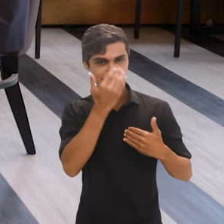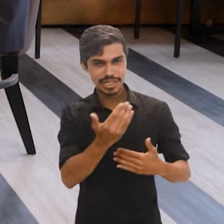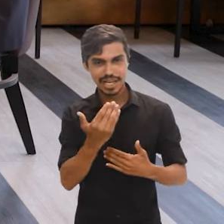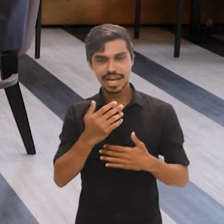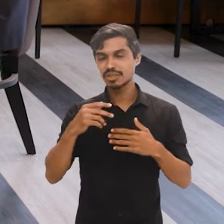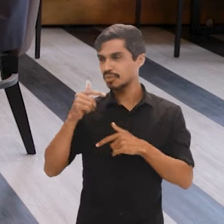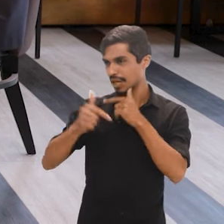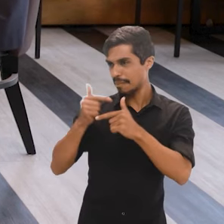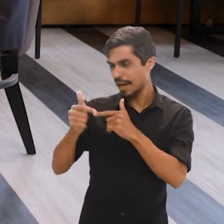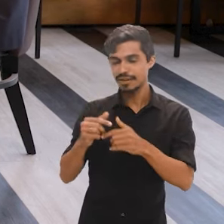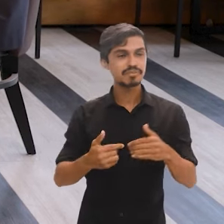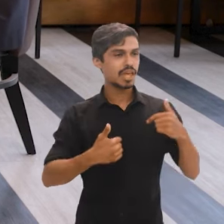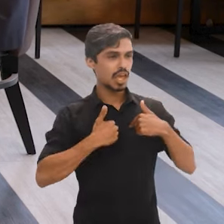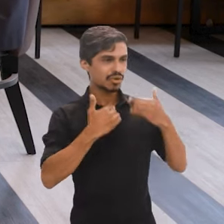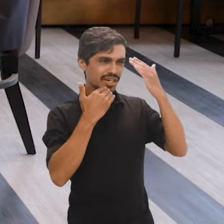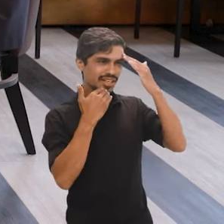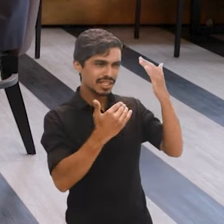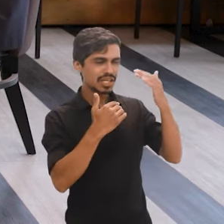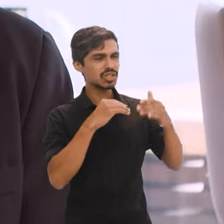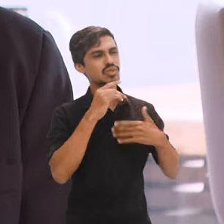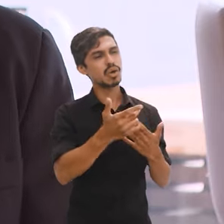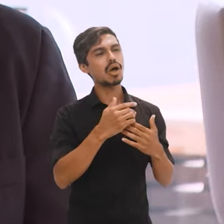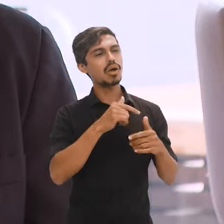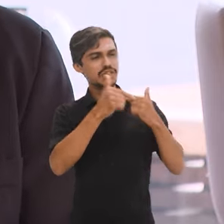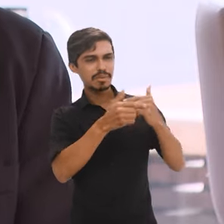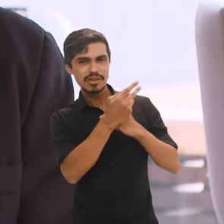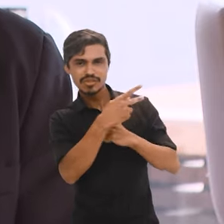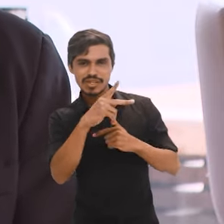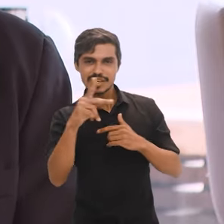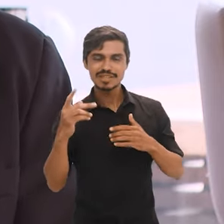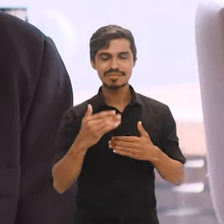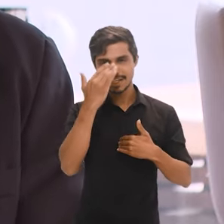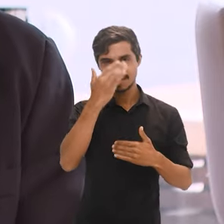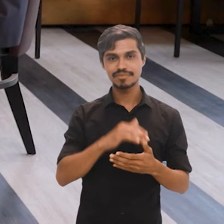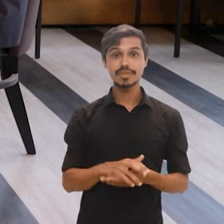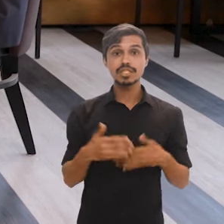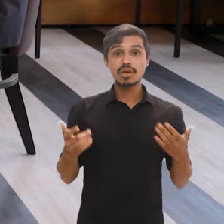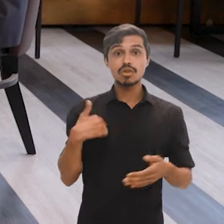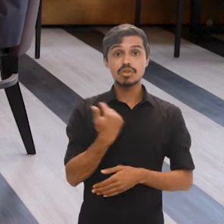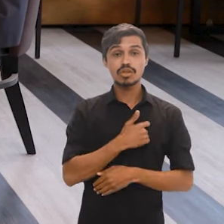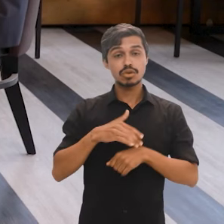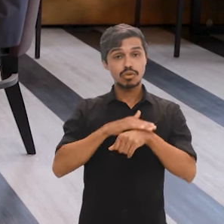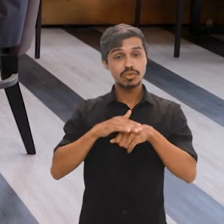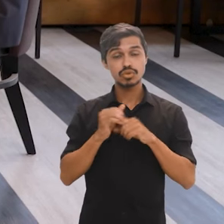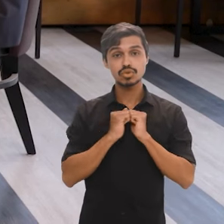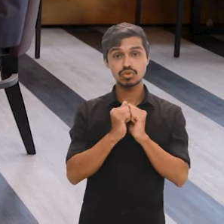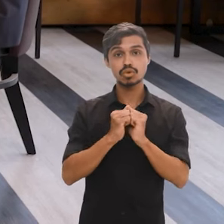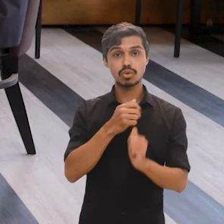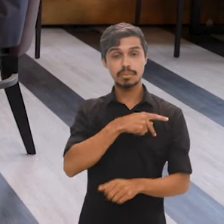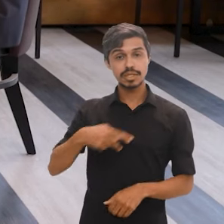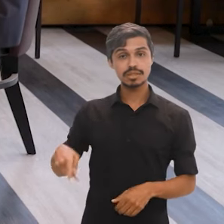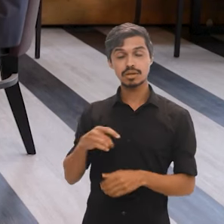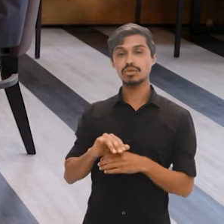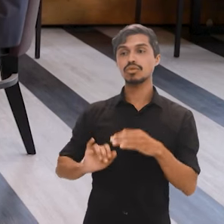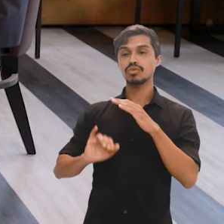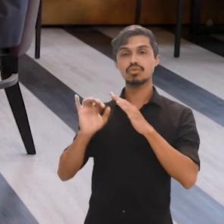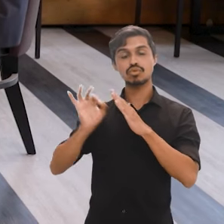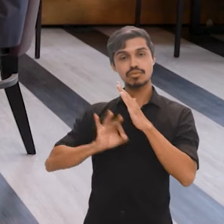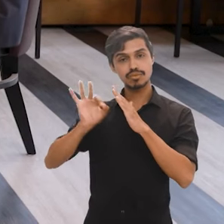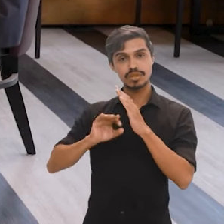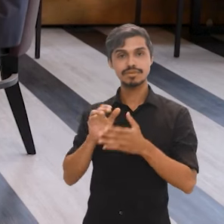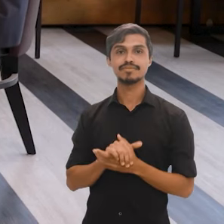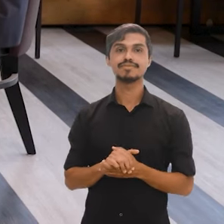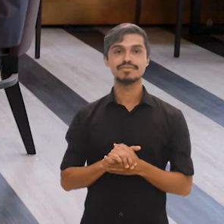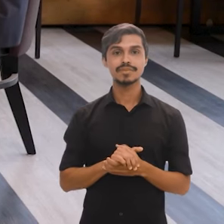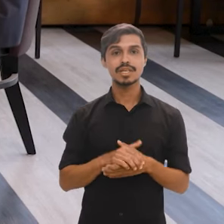obrigada, parabéns pelo trabalho. Eu que agradeço a oportunidade, parabéns ao trabalho que está sendo realizado. Bom, essa foi a minha conversa com o presidente do